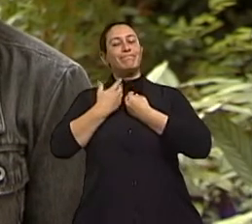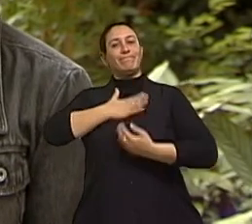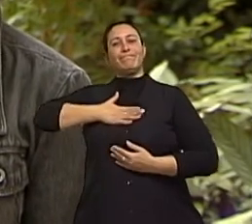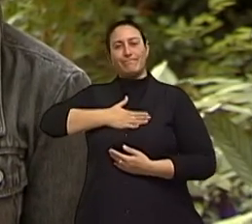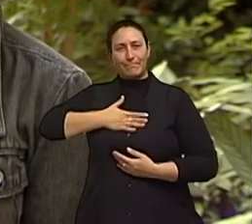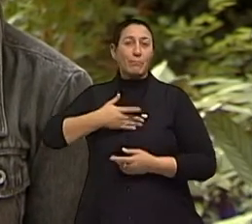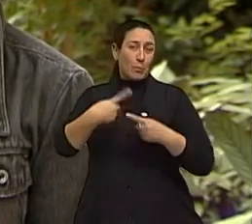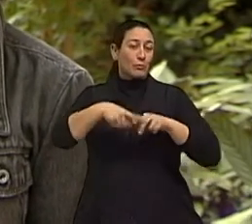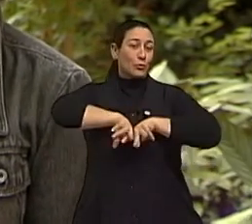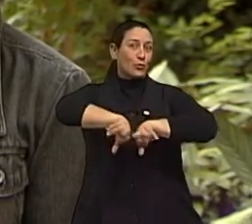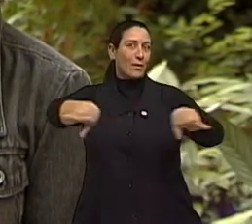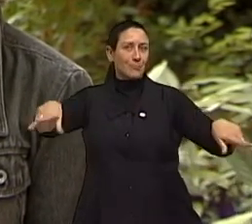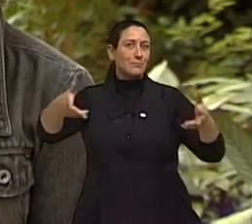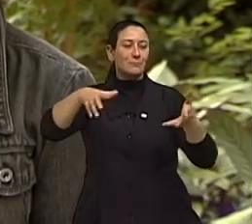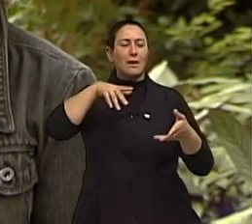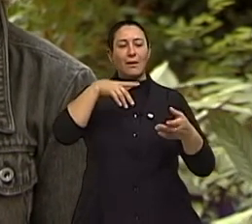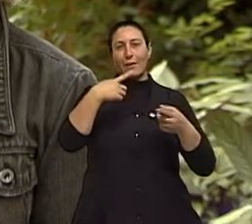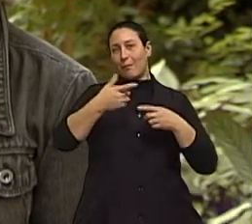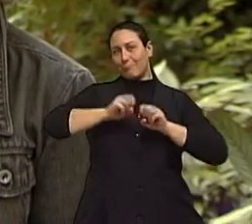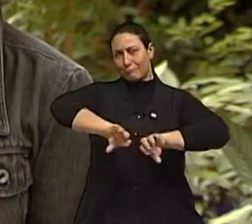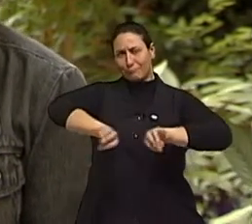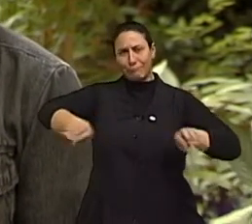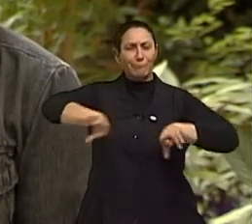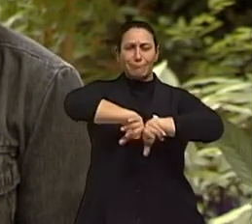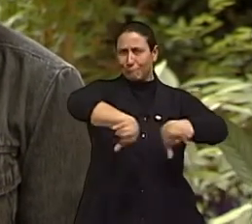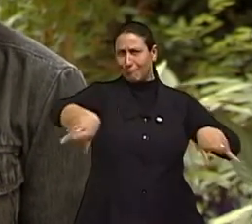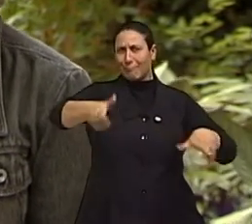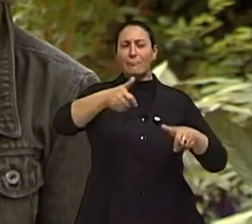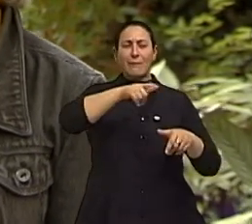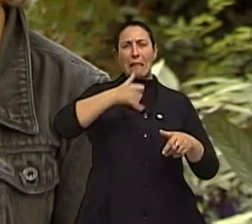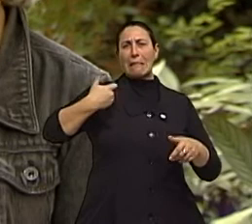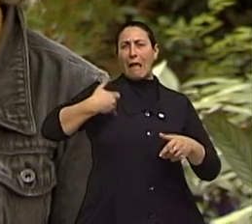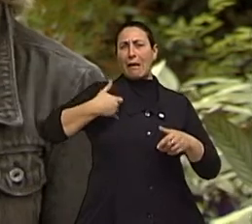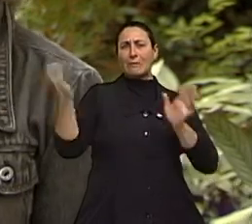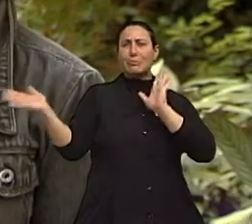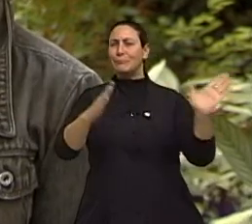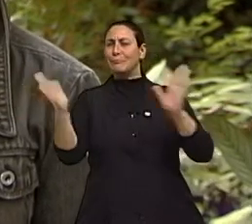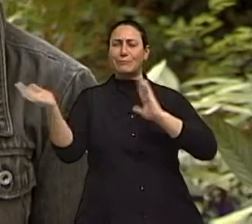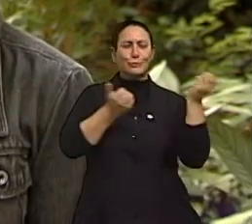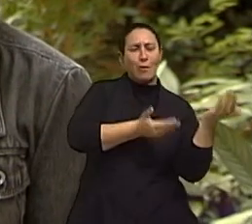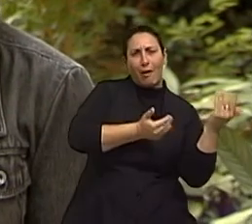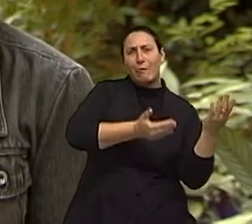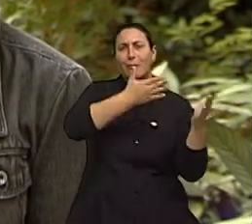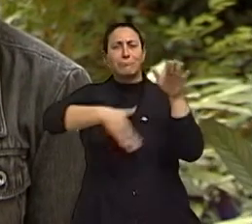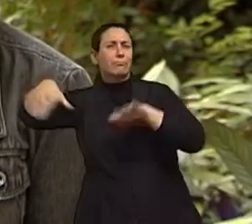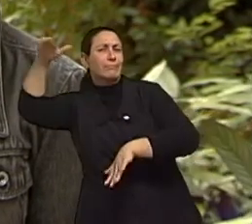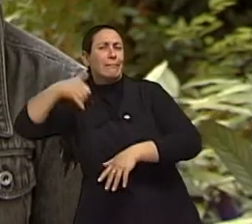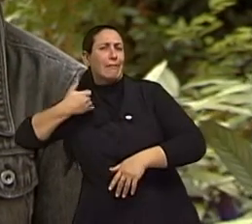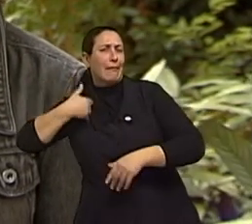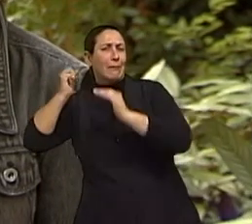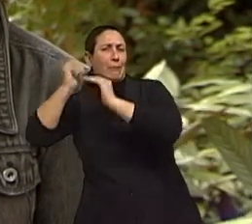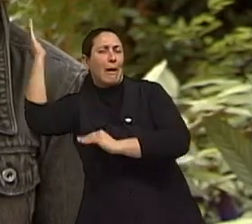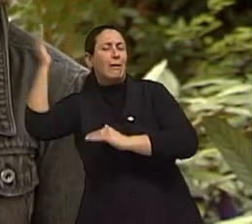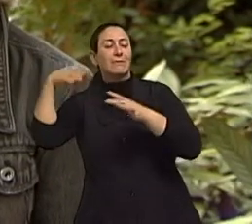de diferentes áreas, na licenciatura nós temos estudantes de todas as faixas etárias e de todas as licenciaturas, de